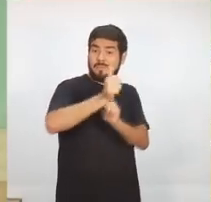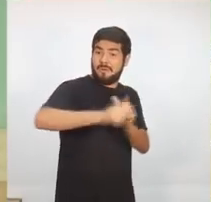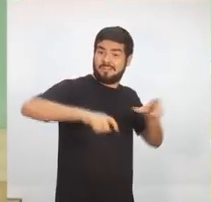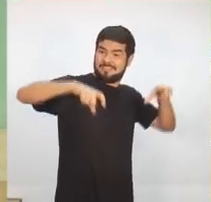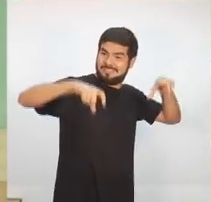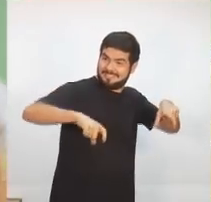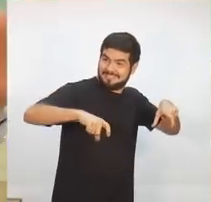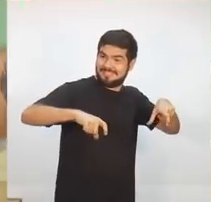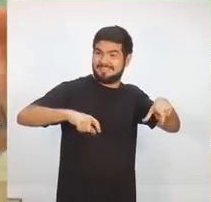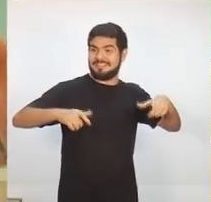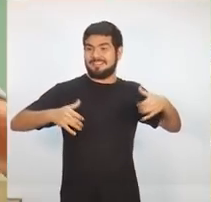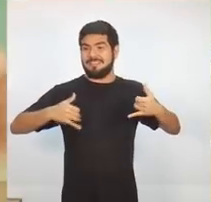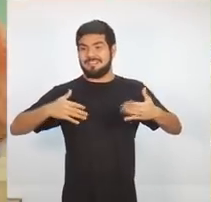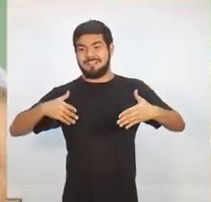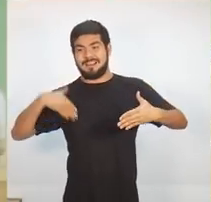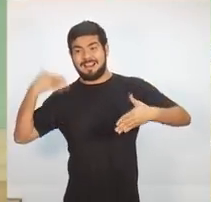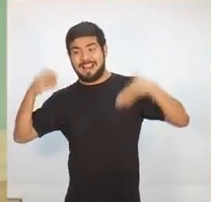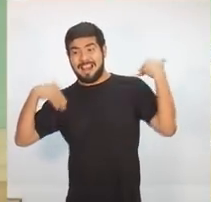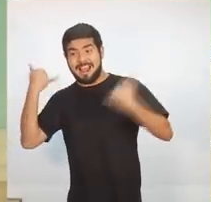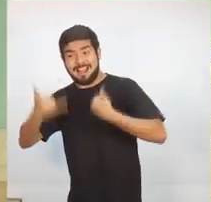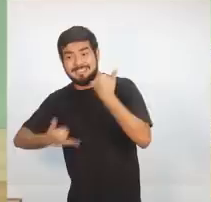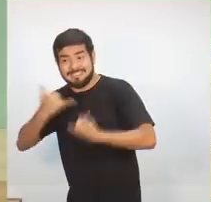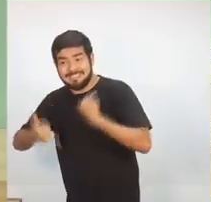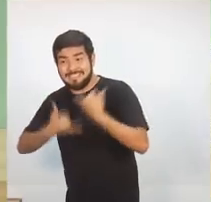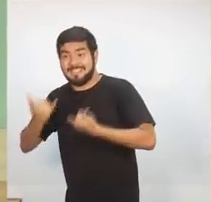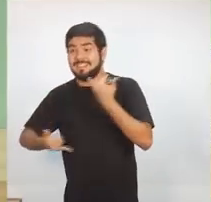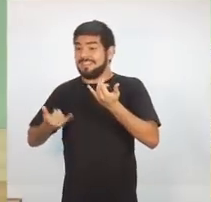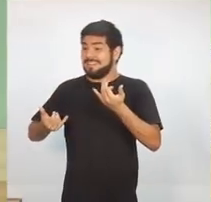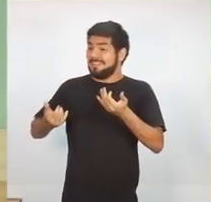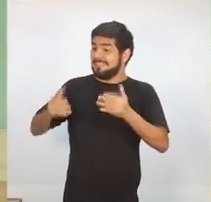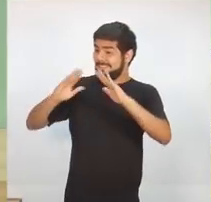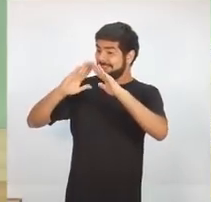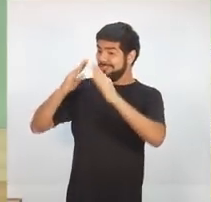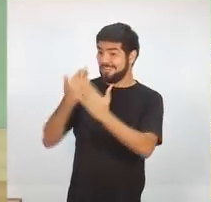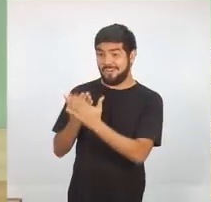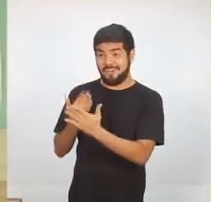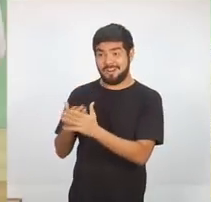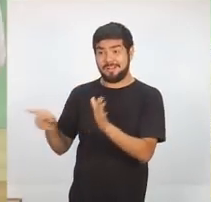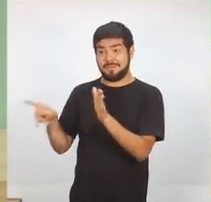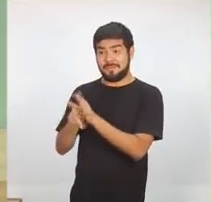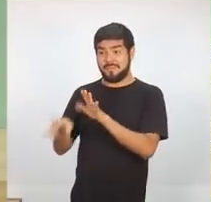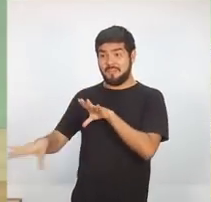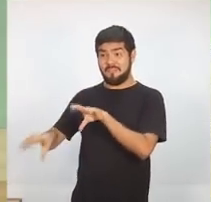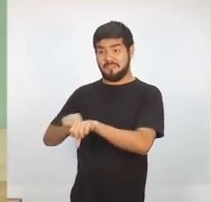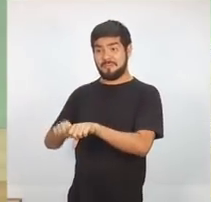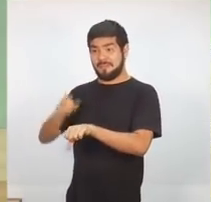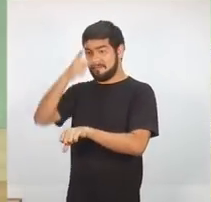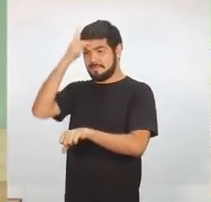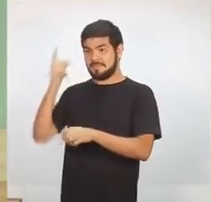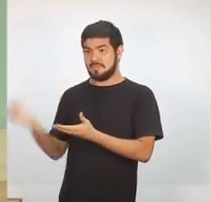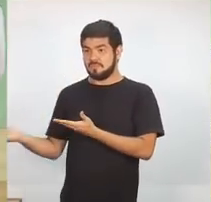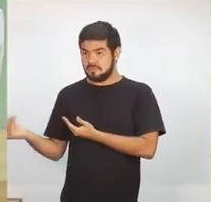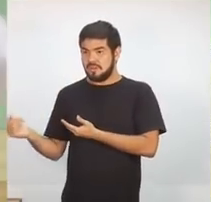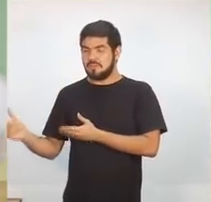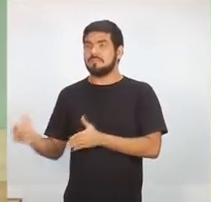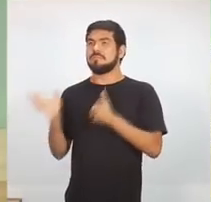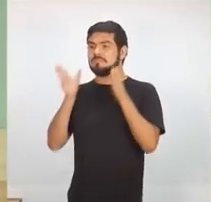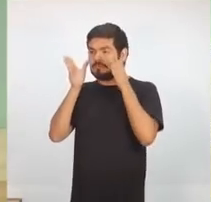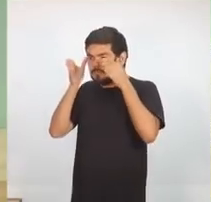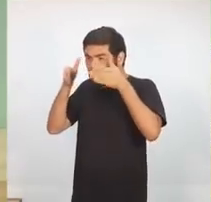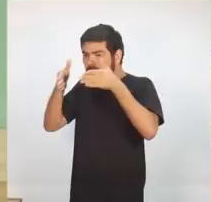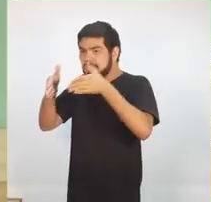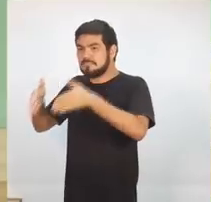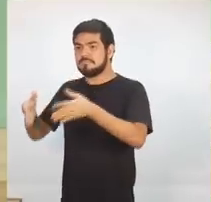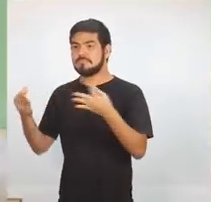de lazer, com escolas, para que você possa formar jovens e esses jovens possam ter um caminho certo.